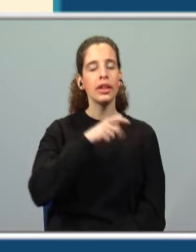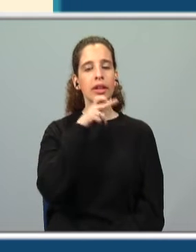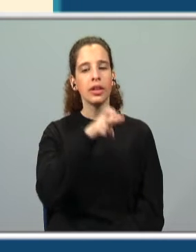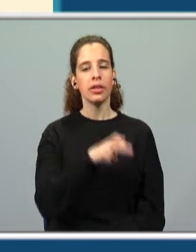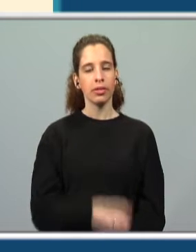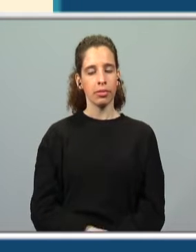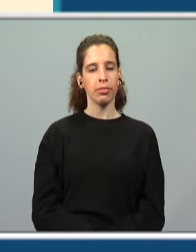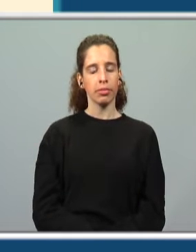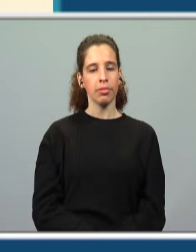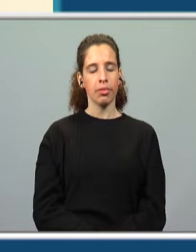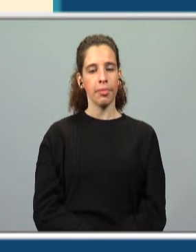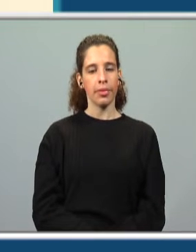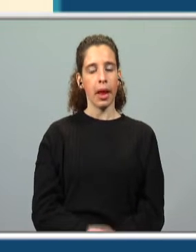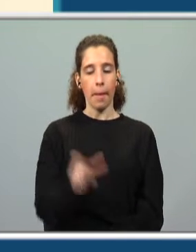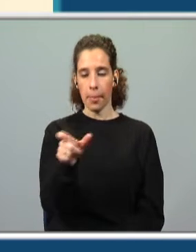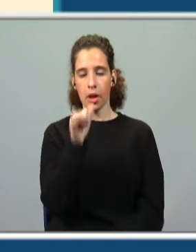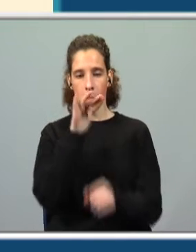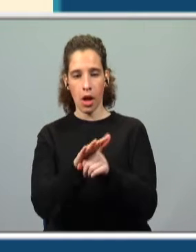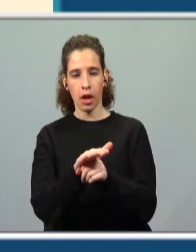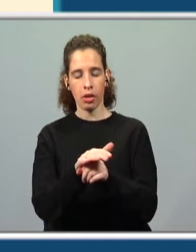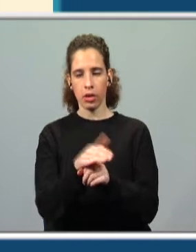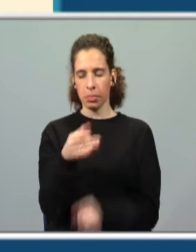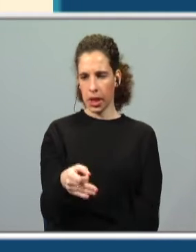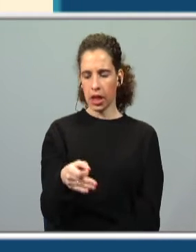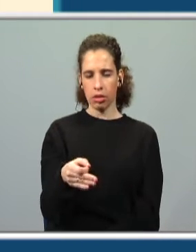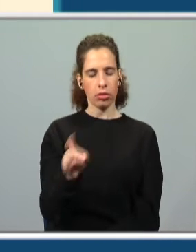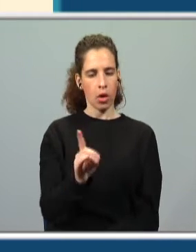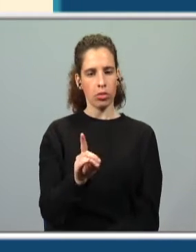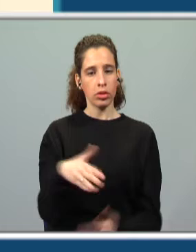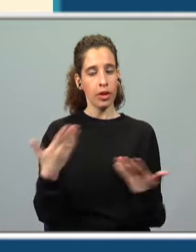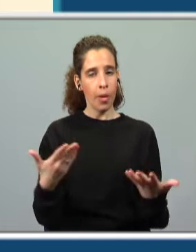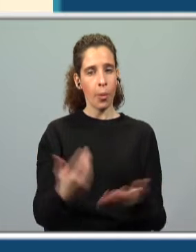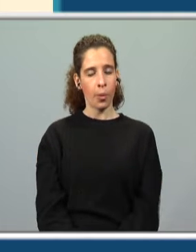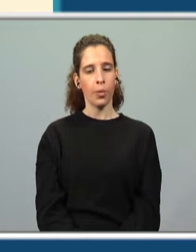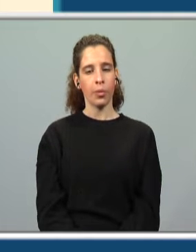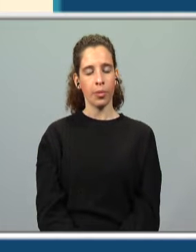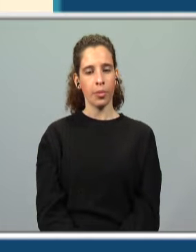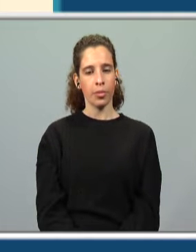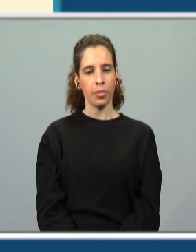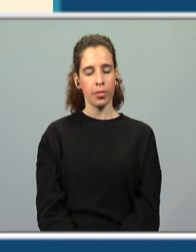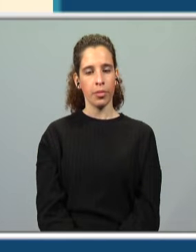a última letra? Era da palavra mar. Era o P. Não? Então, estaria o quê?